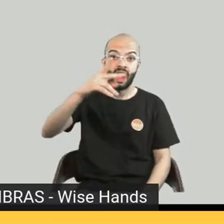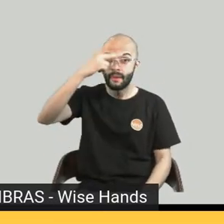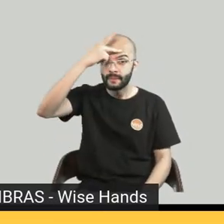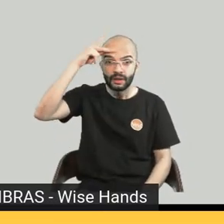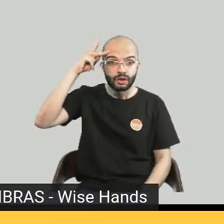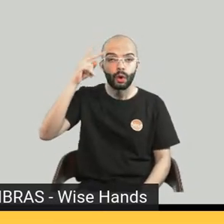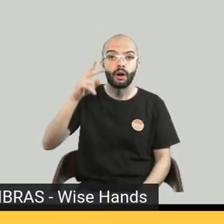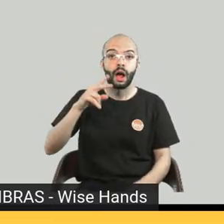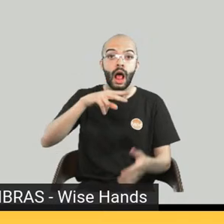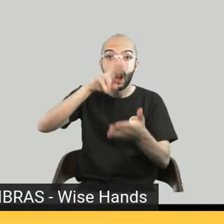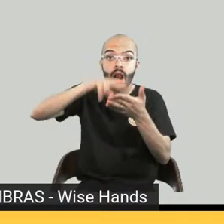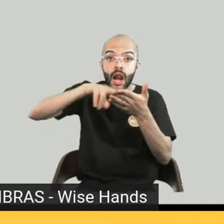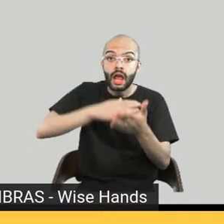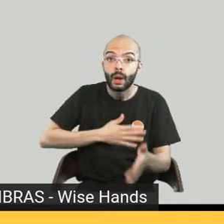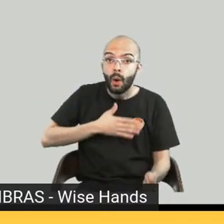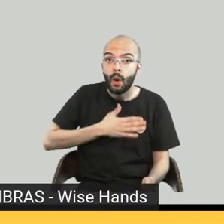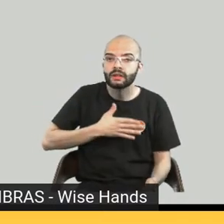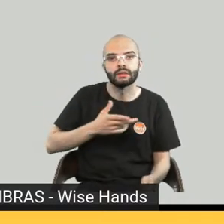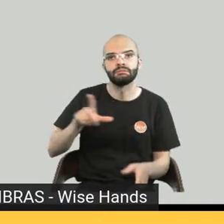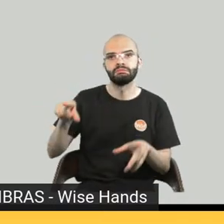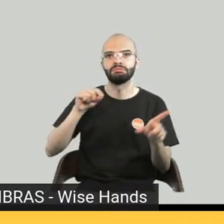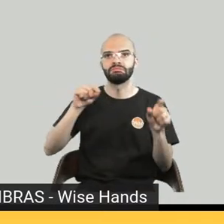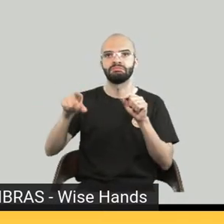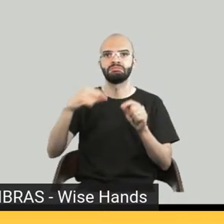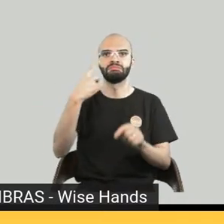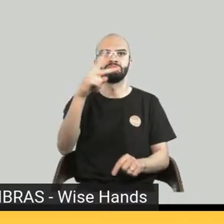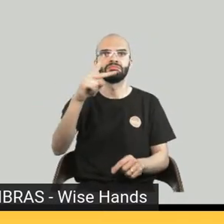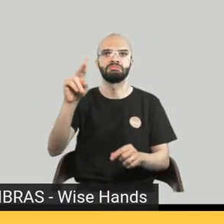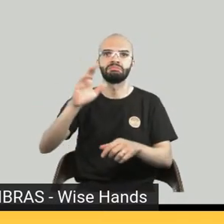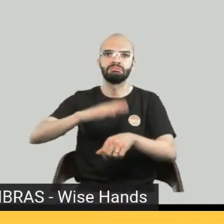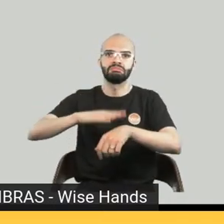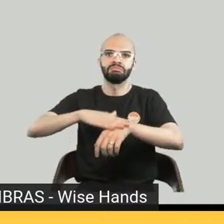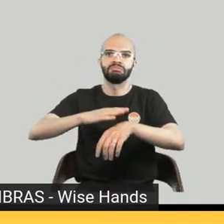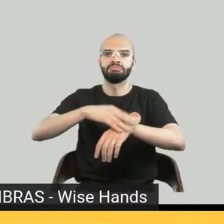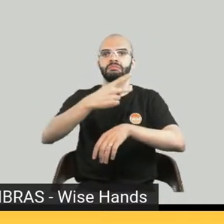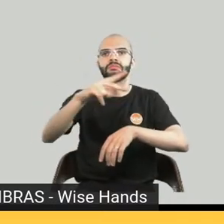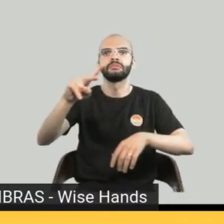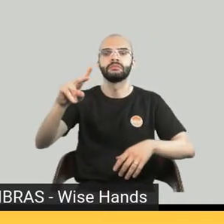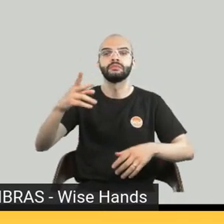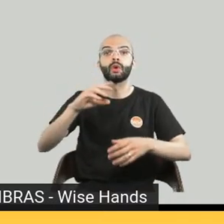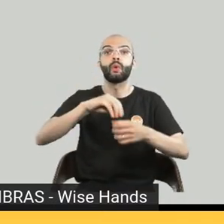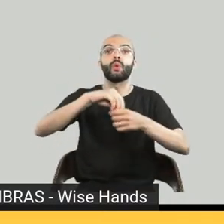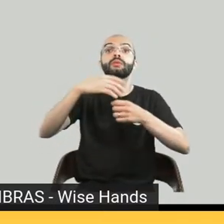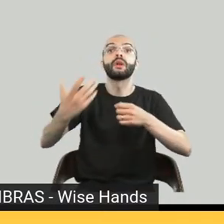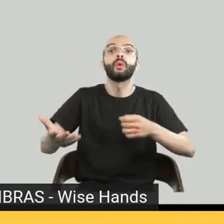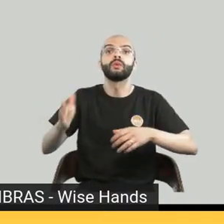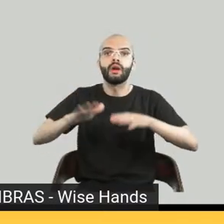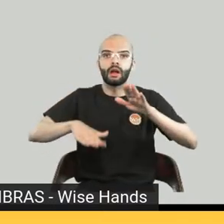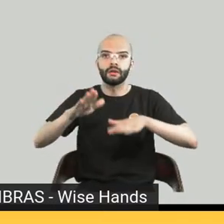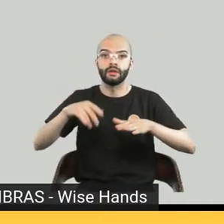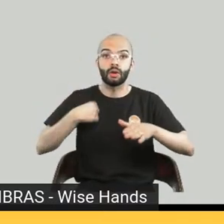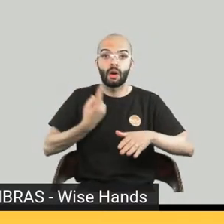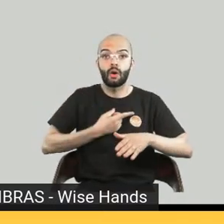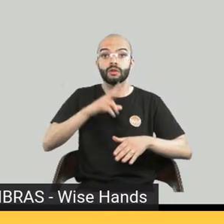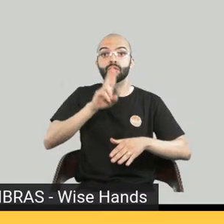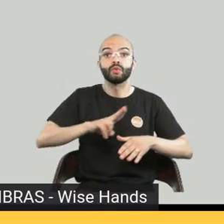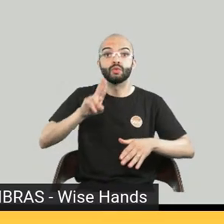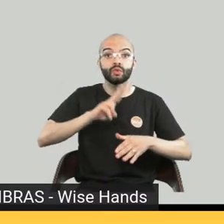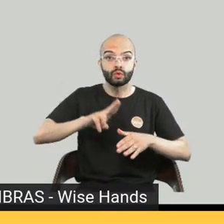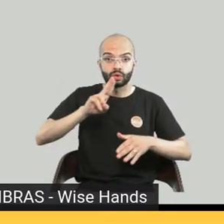marketing, a gente faz a divulgação do livro, do conteúdo, não de um formato ou do outro, né? Essa